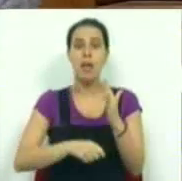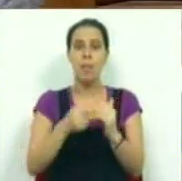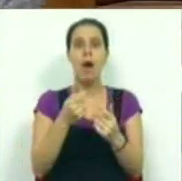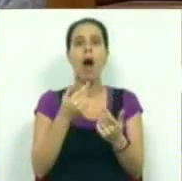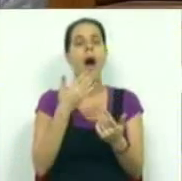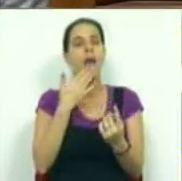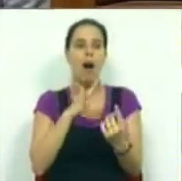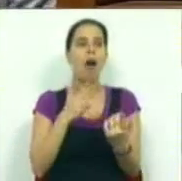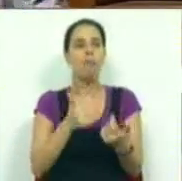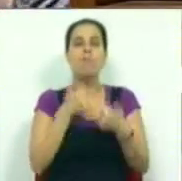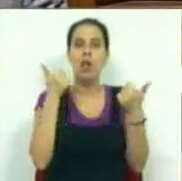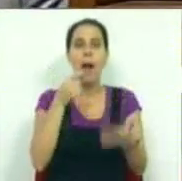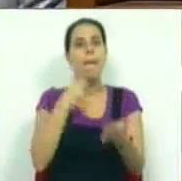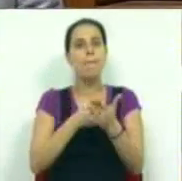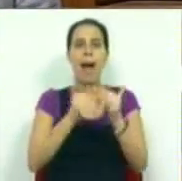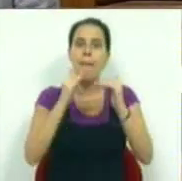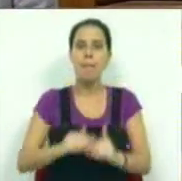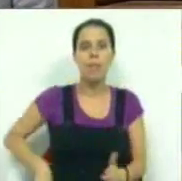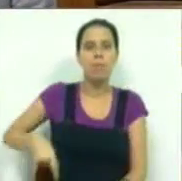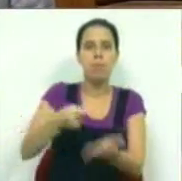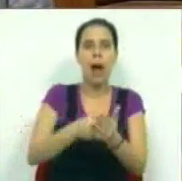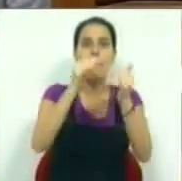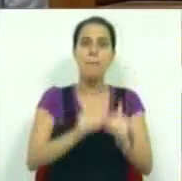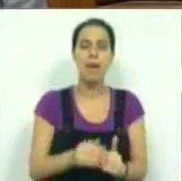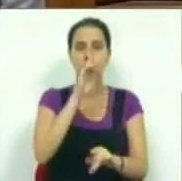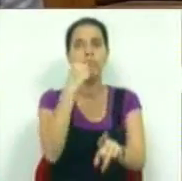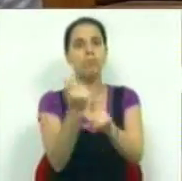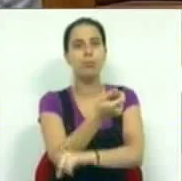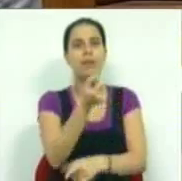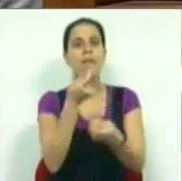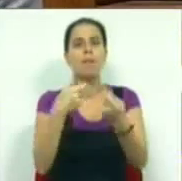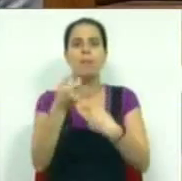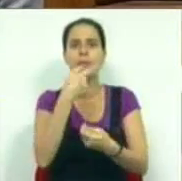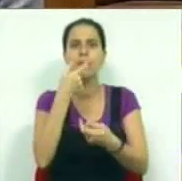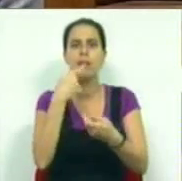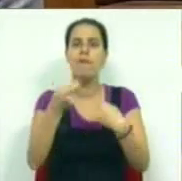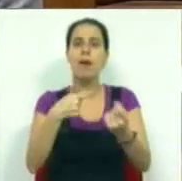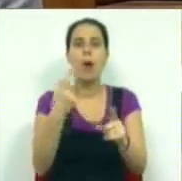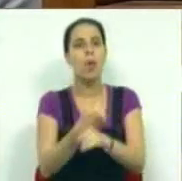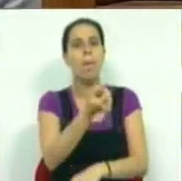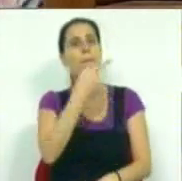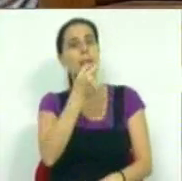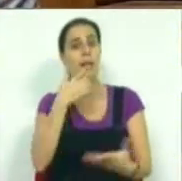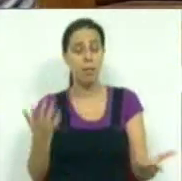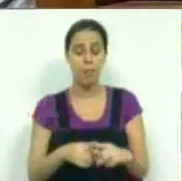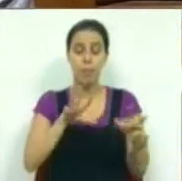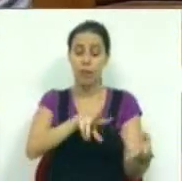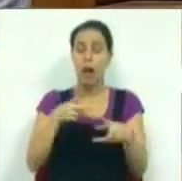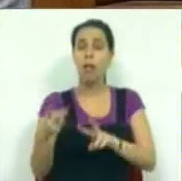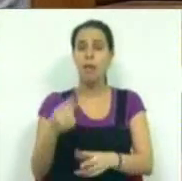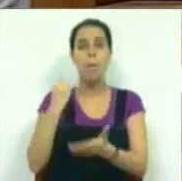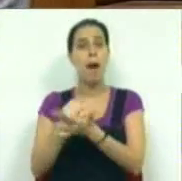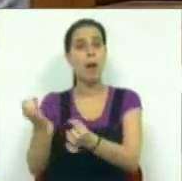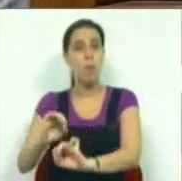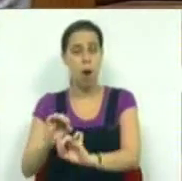mais bem utilizados e porque paga menos do seu bolso quando compra na farmácia um medicamento. A alternativa aos